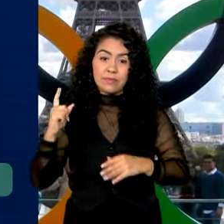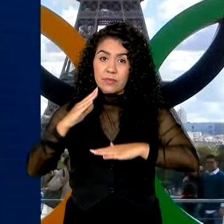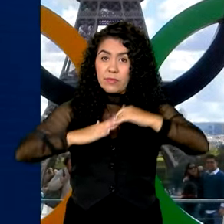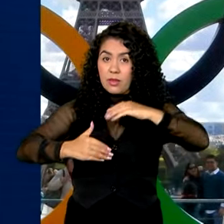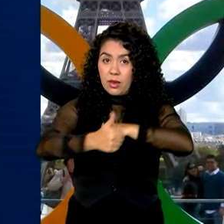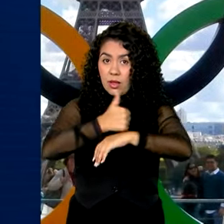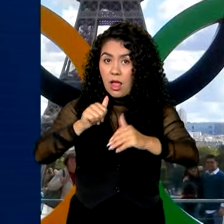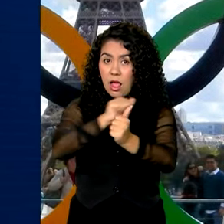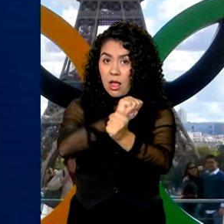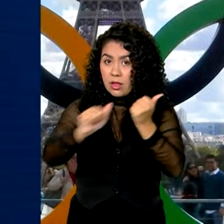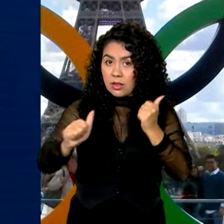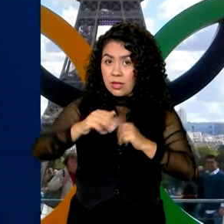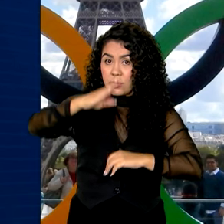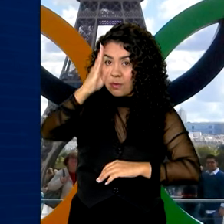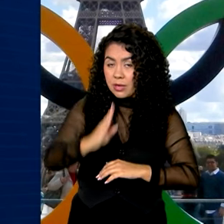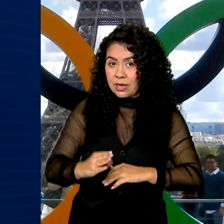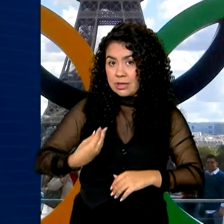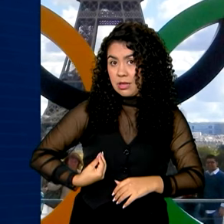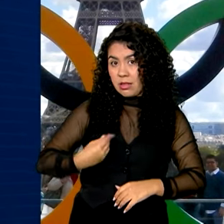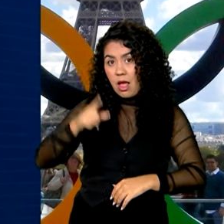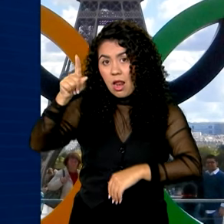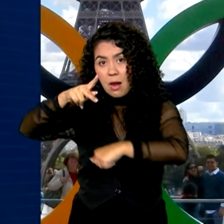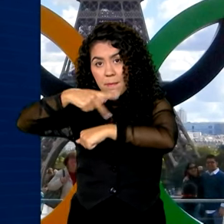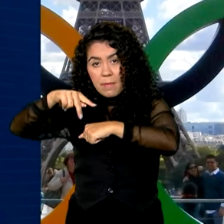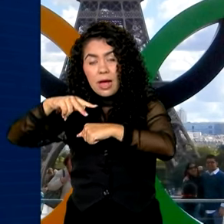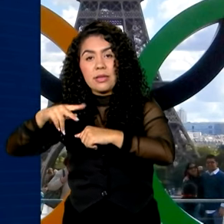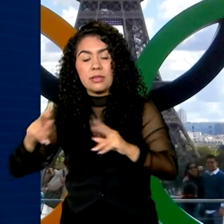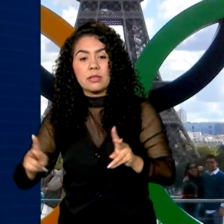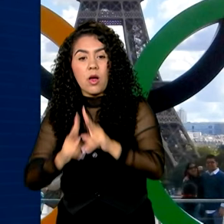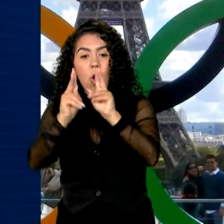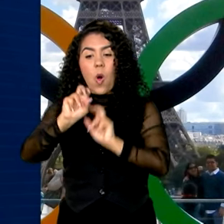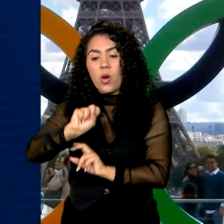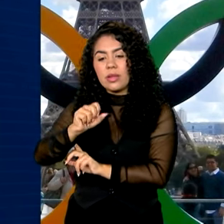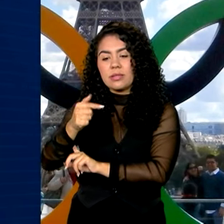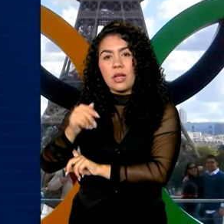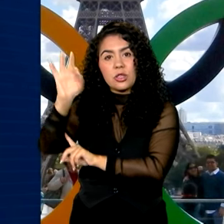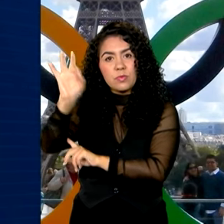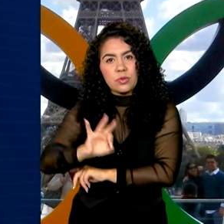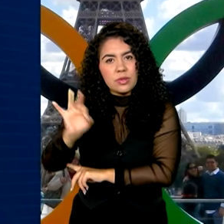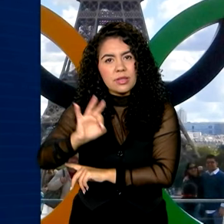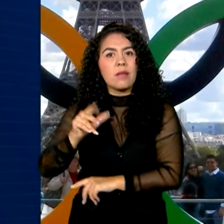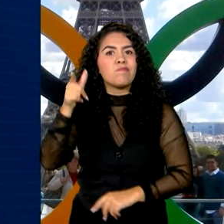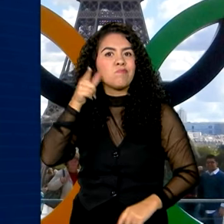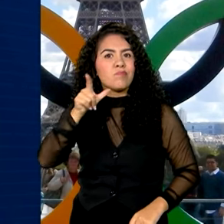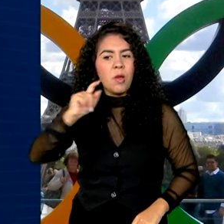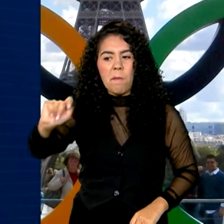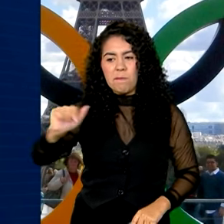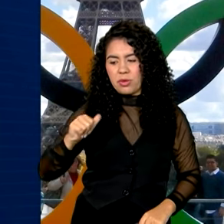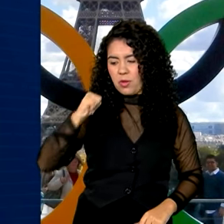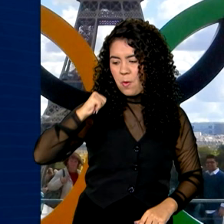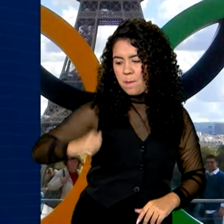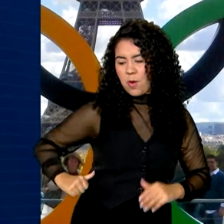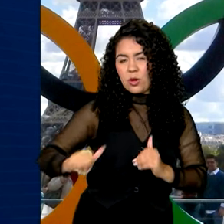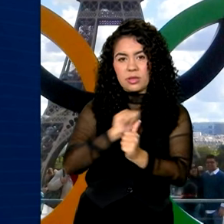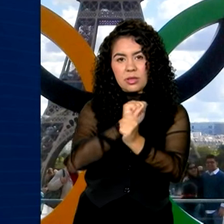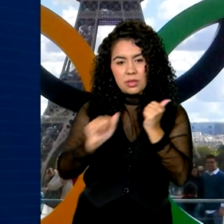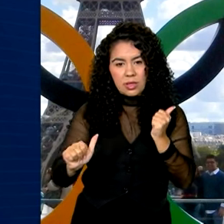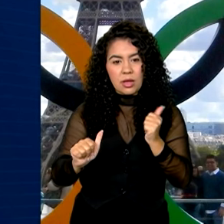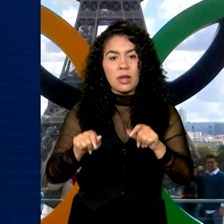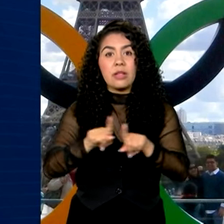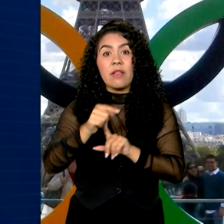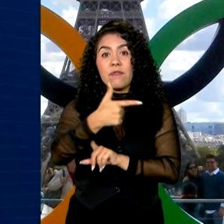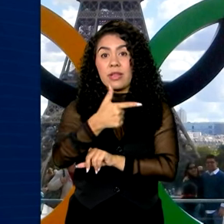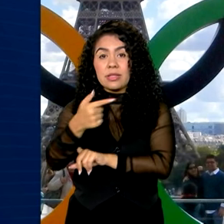brasileiros em Paris, 87% são apoiados pelo Bolsa Atleta. Em 27 das 39